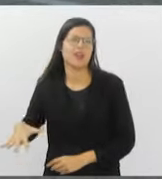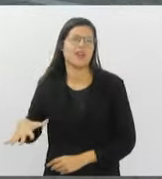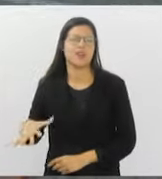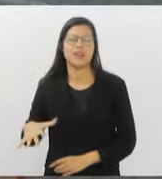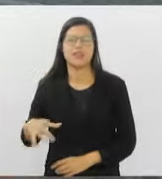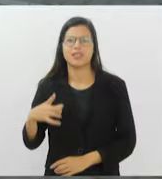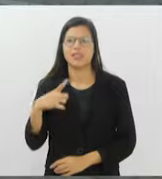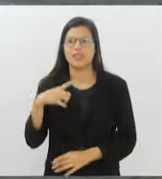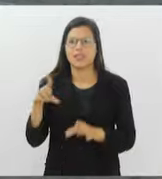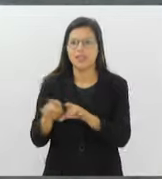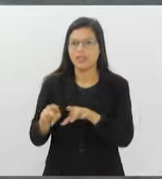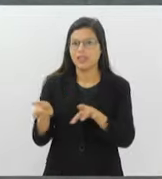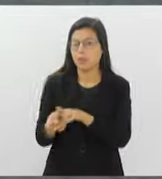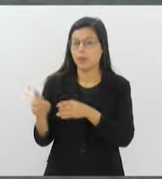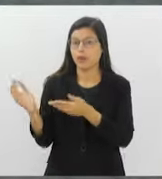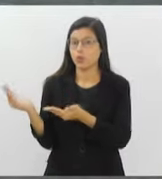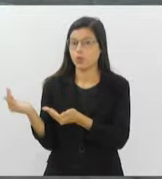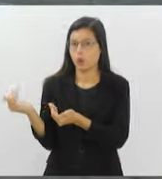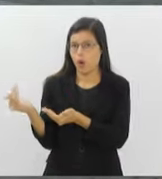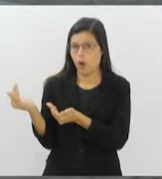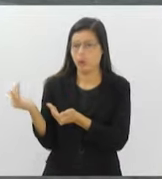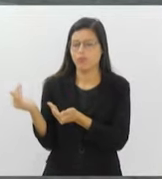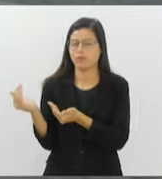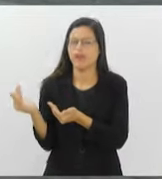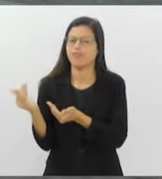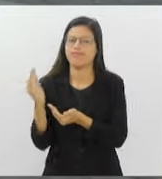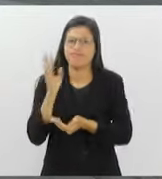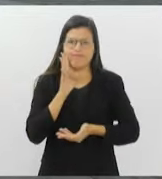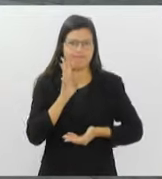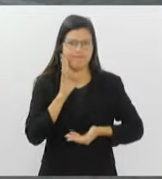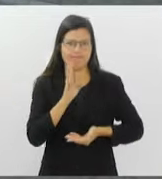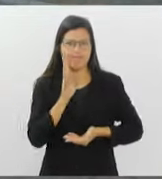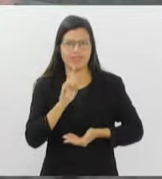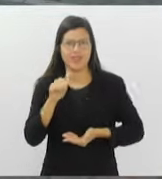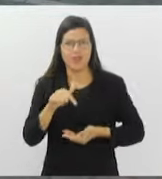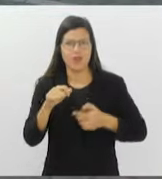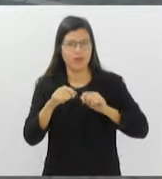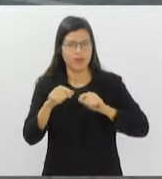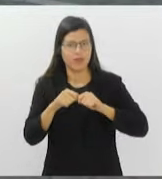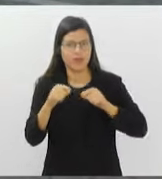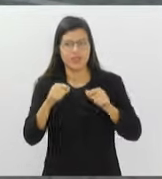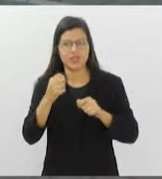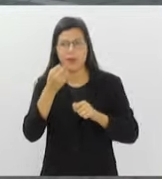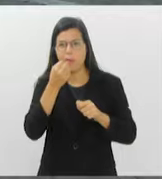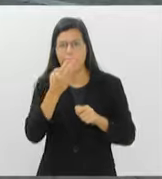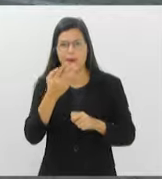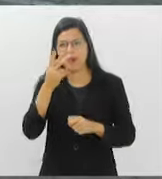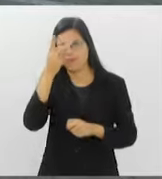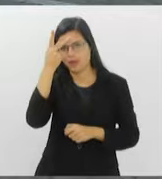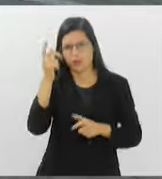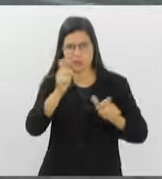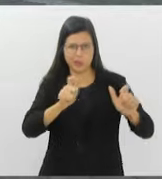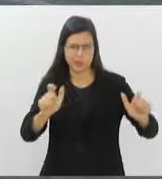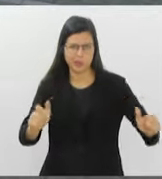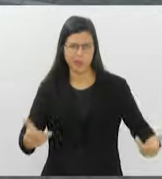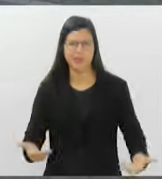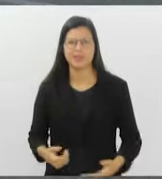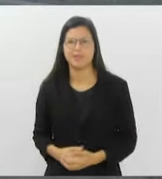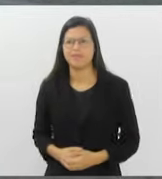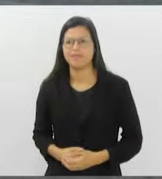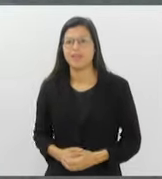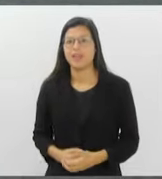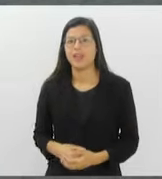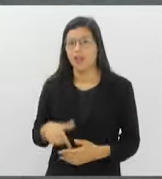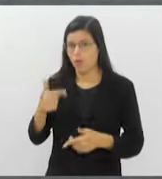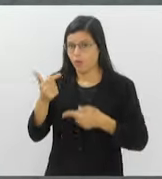faixa etária de jovens, muito boa. E é muito legal você fazer o bem pra alguém, né? É um trabalho que envolve